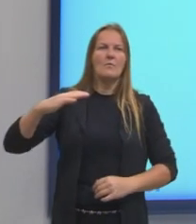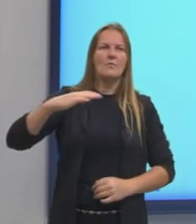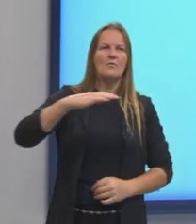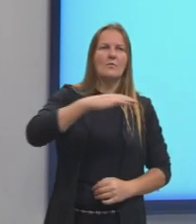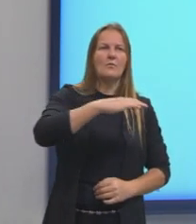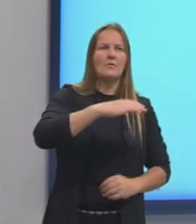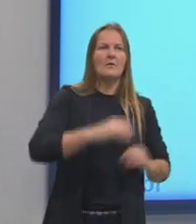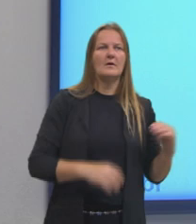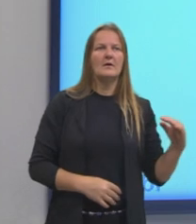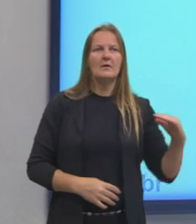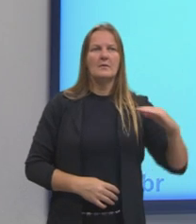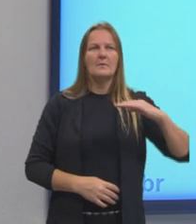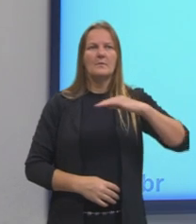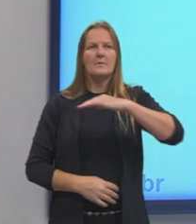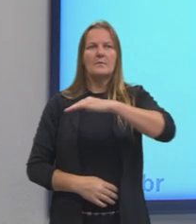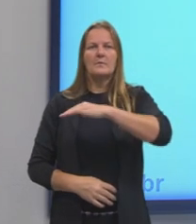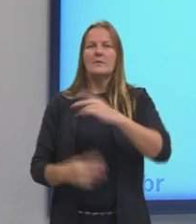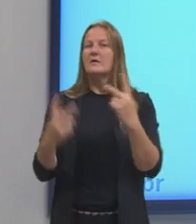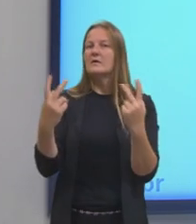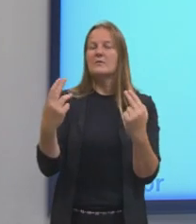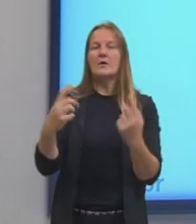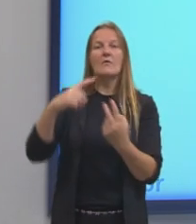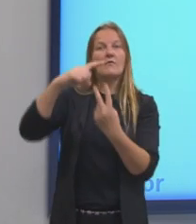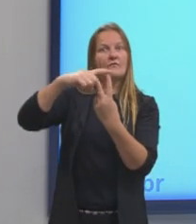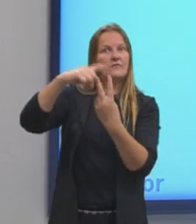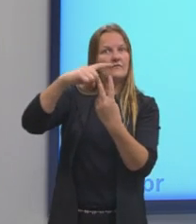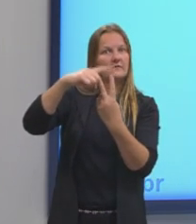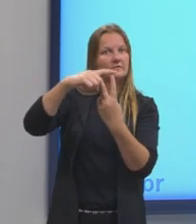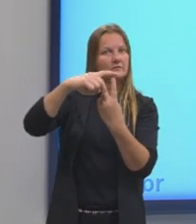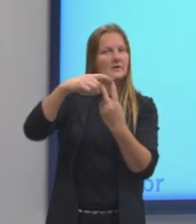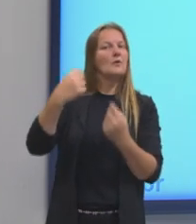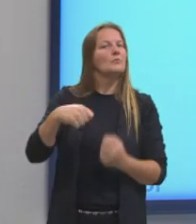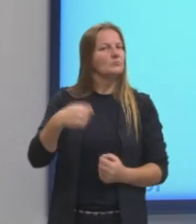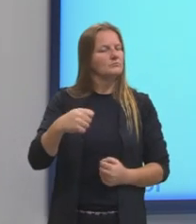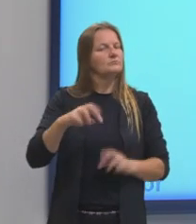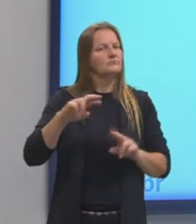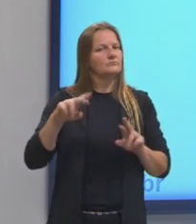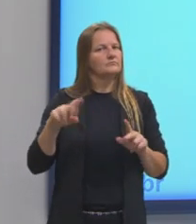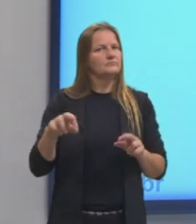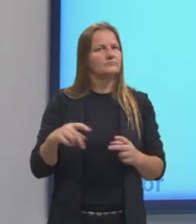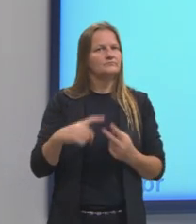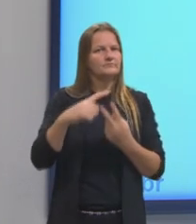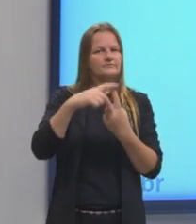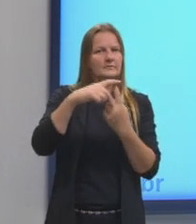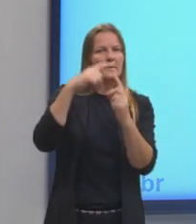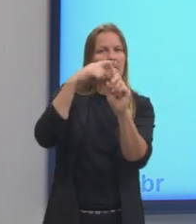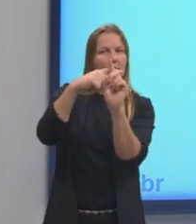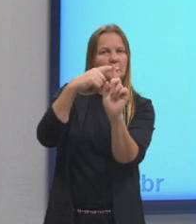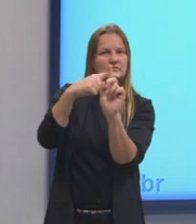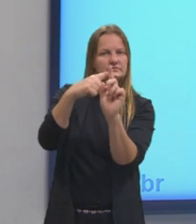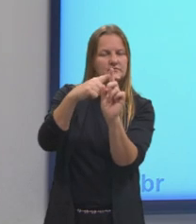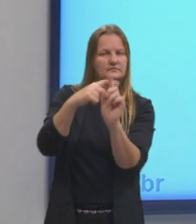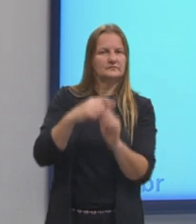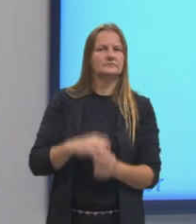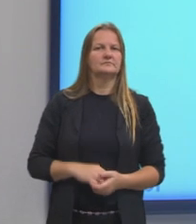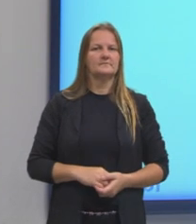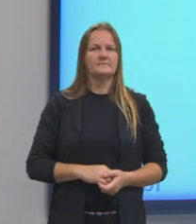metros por segundo. Já vetorial, a gente precisa, né? Ou pode deixar sem sinal positivo, tá? Não tem problema.